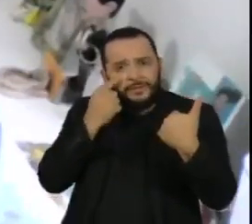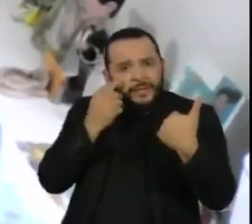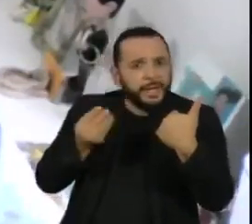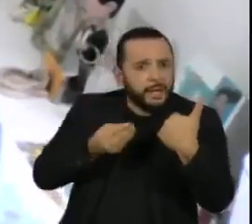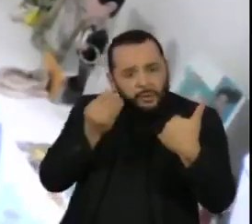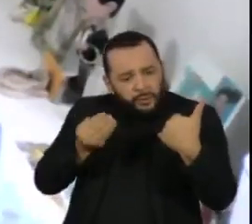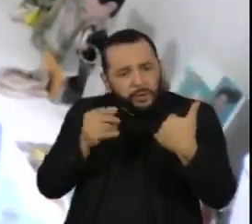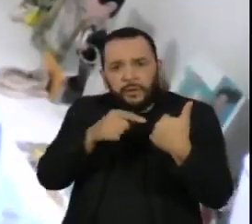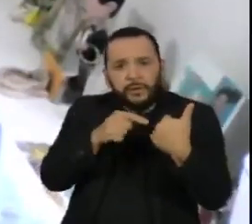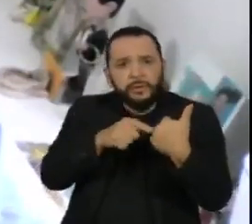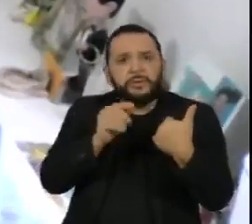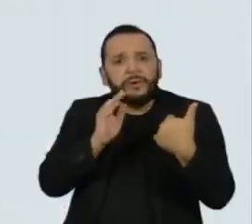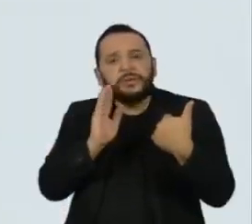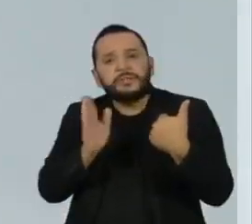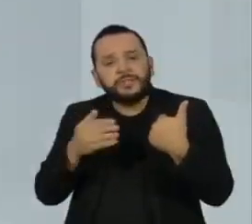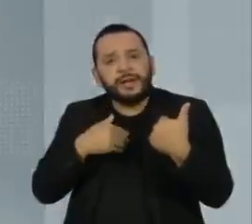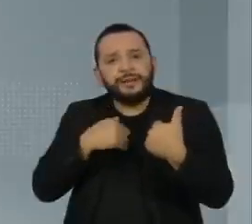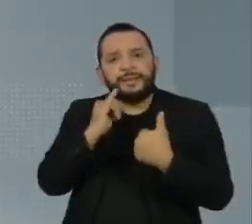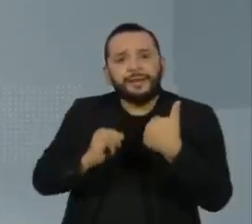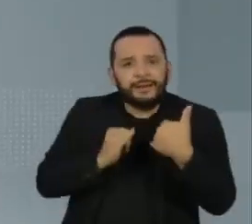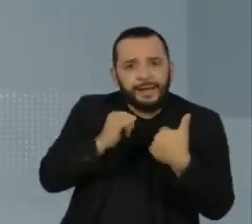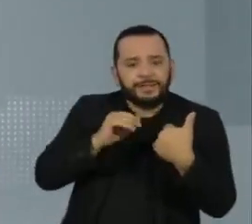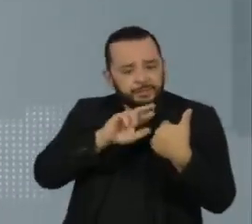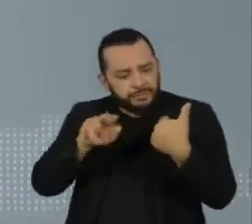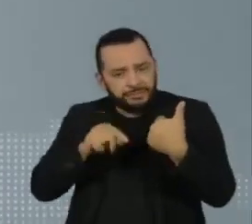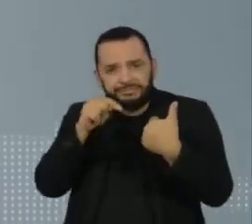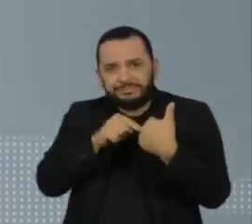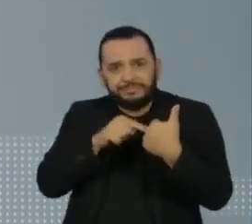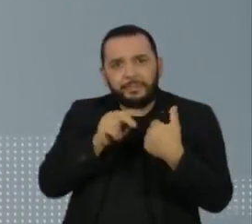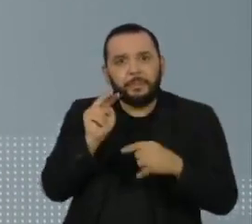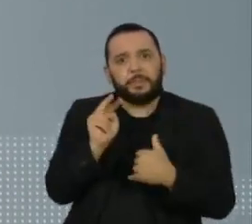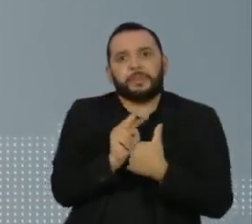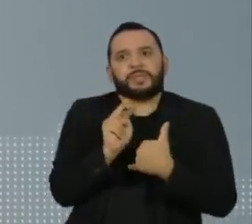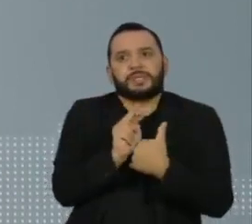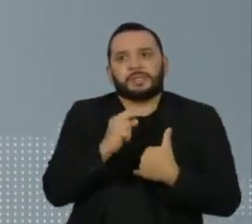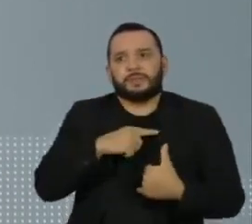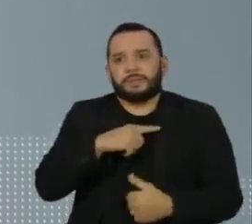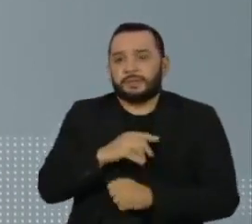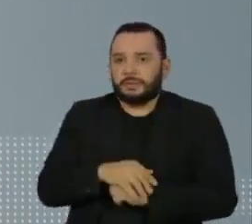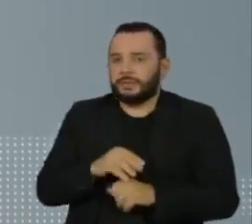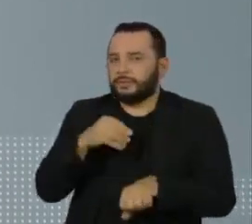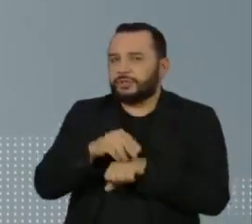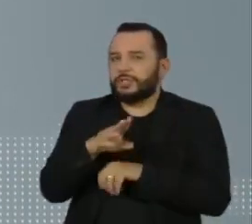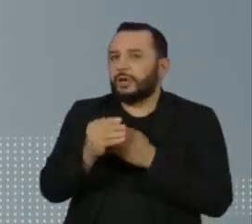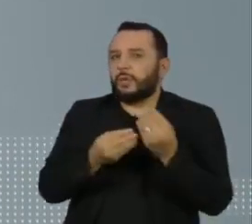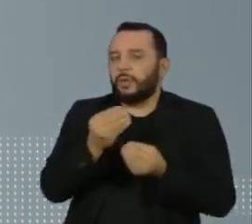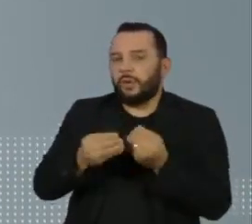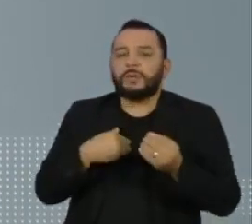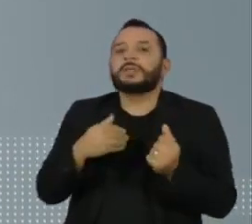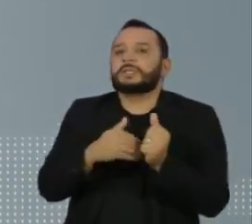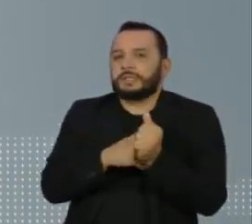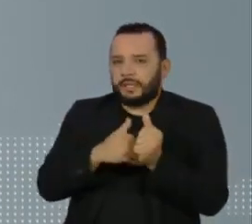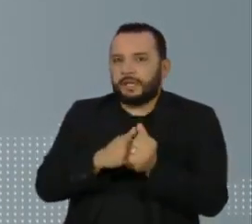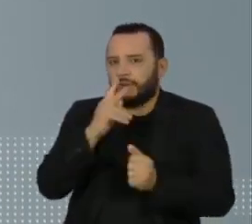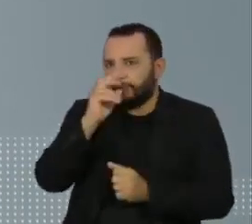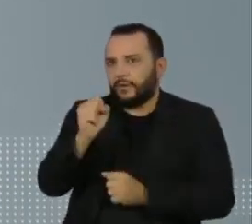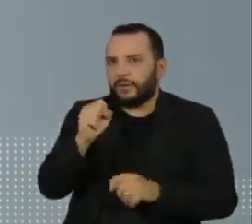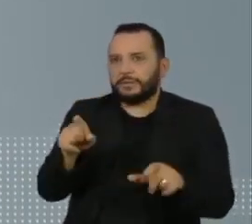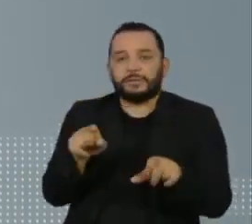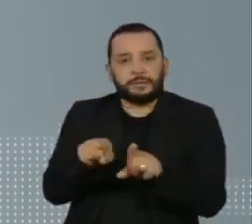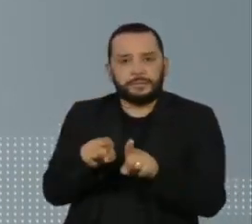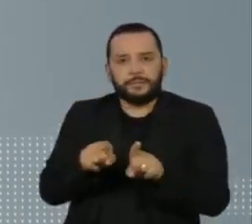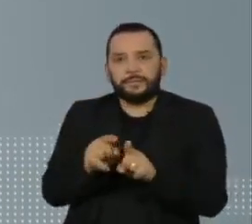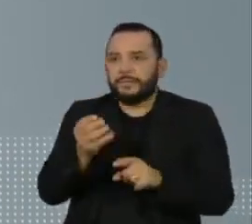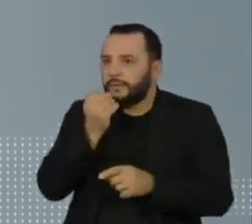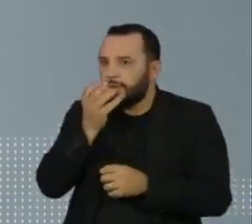conta, com seus ativos digitais. Para dificultar a vida dos bandidos, as dicas são usar senhas fortes e sem informações